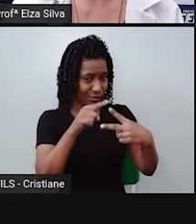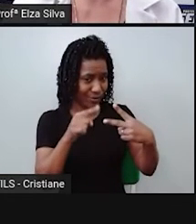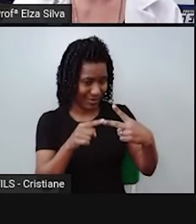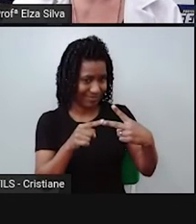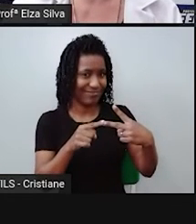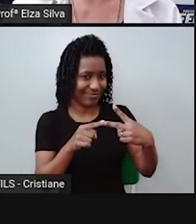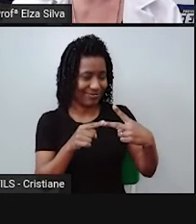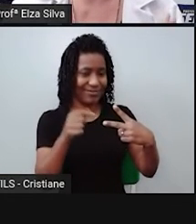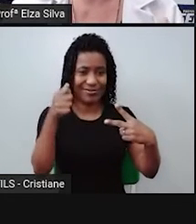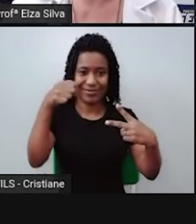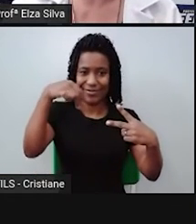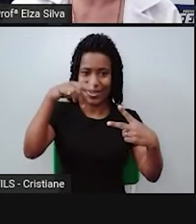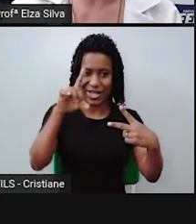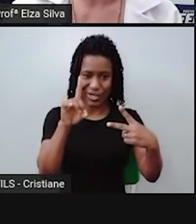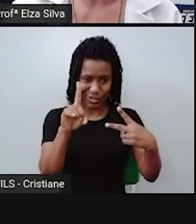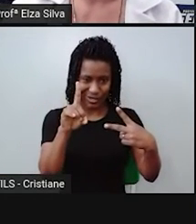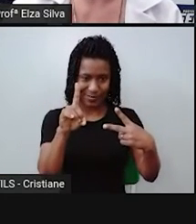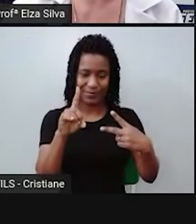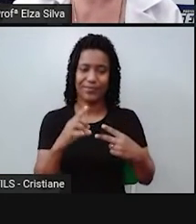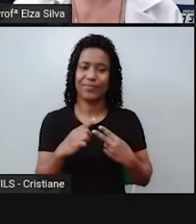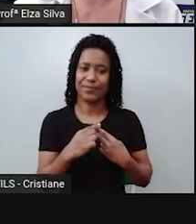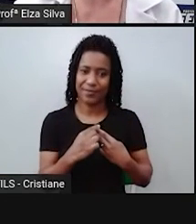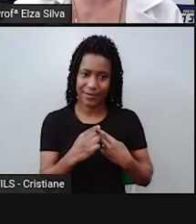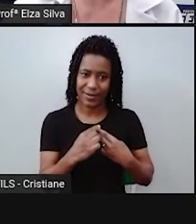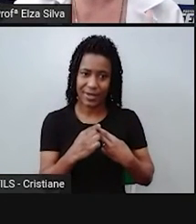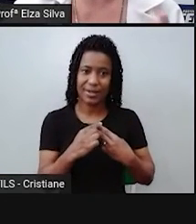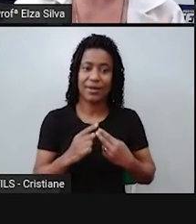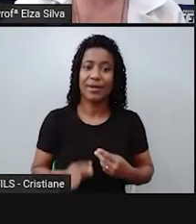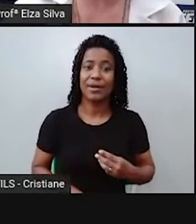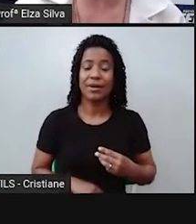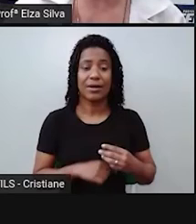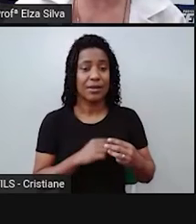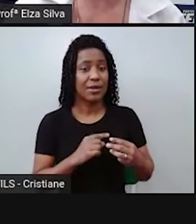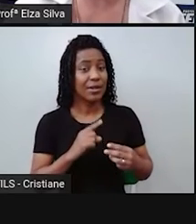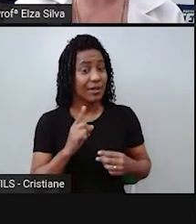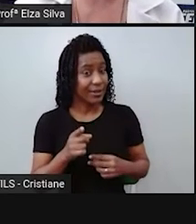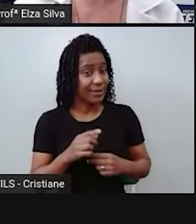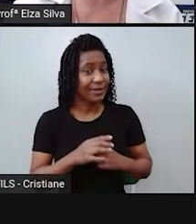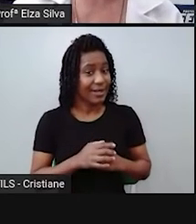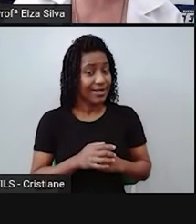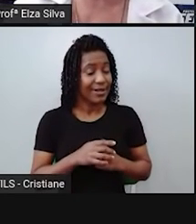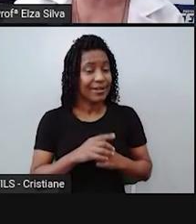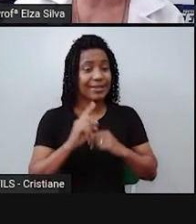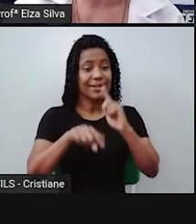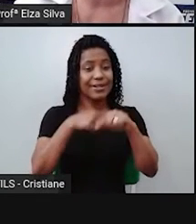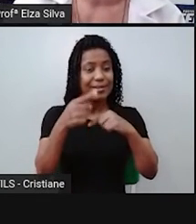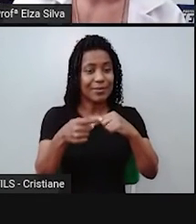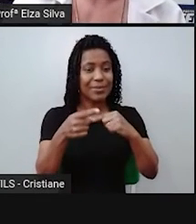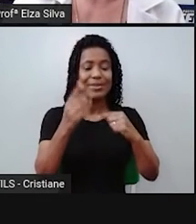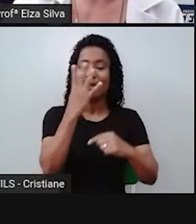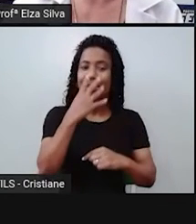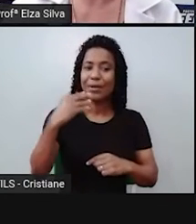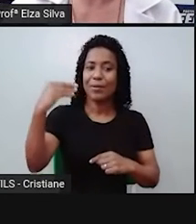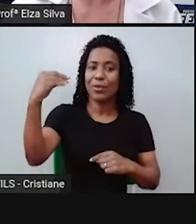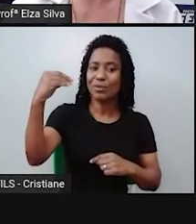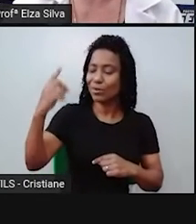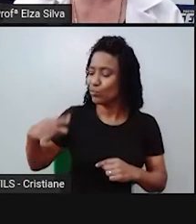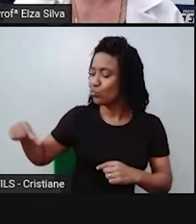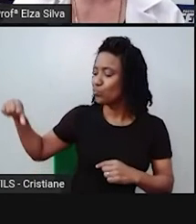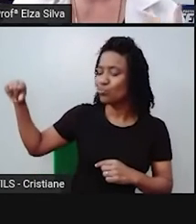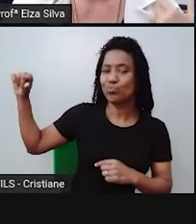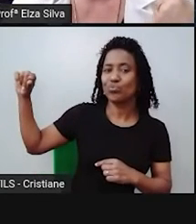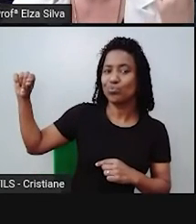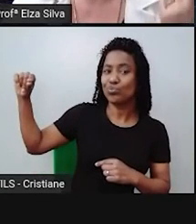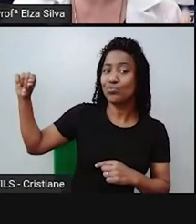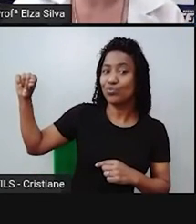Já no segundo caso, but expressa uma ideia de contraste, de oposição. Então vejam que